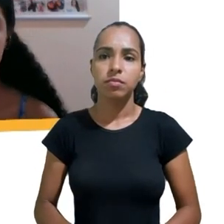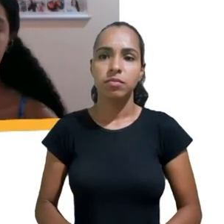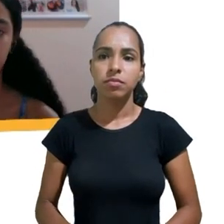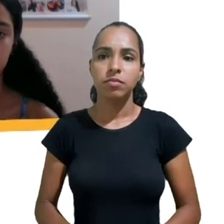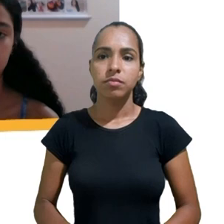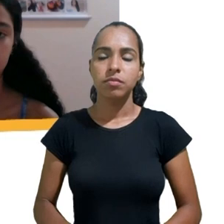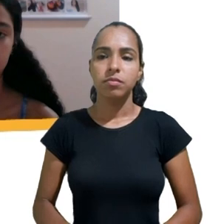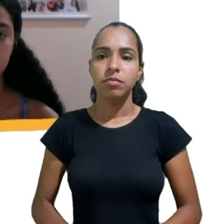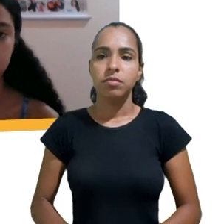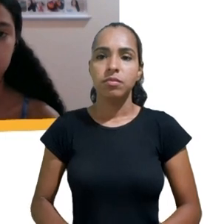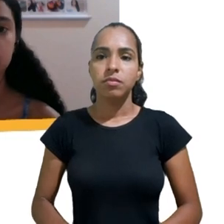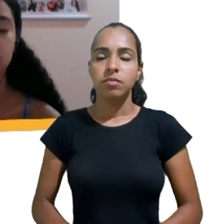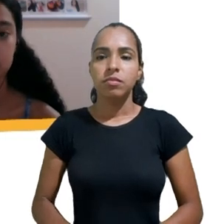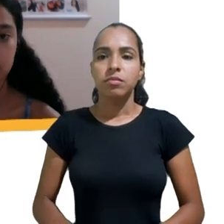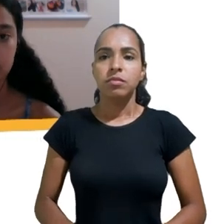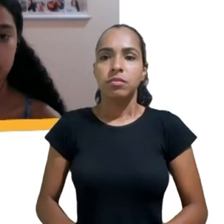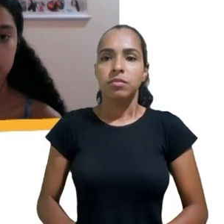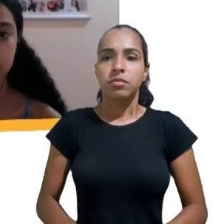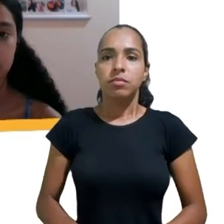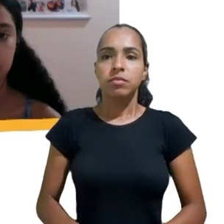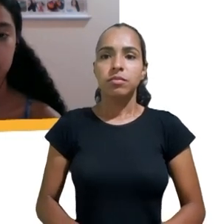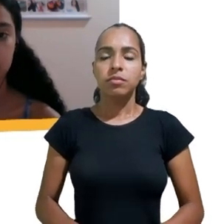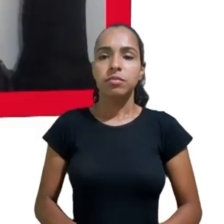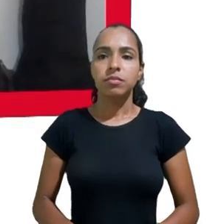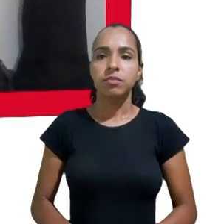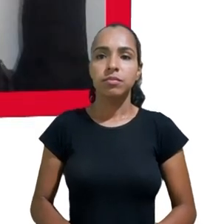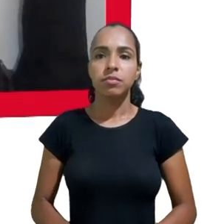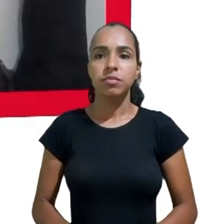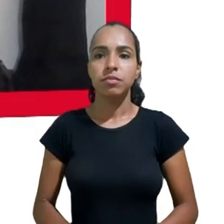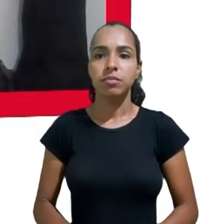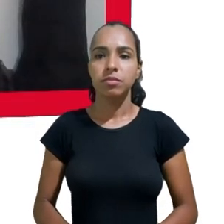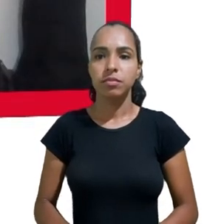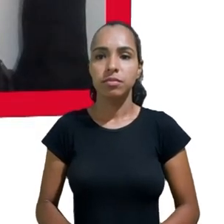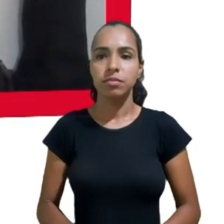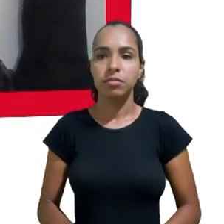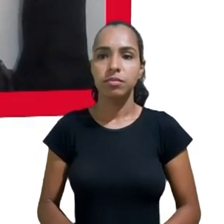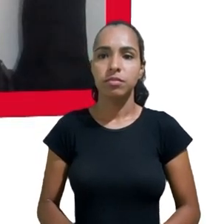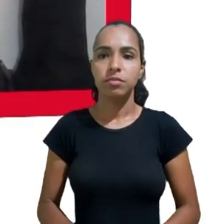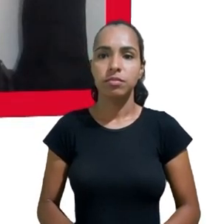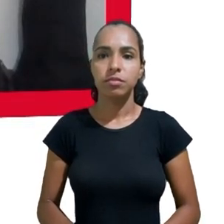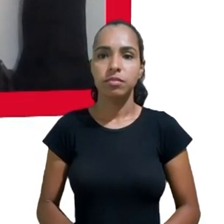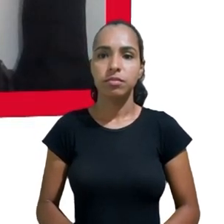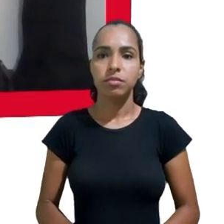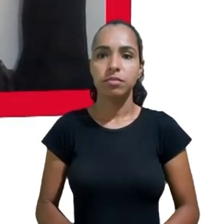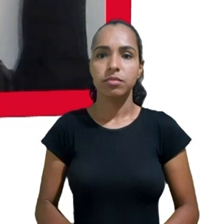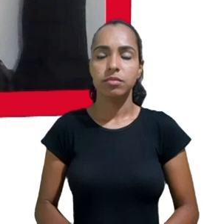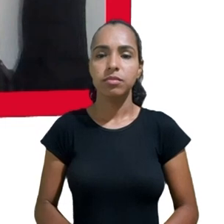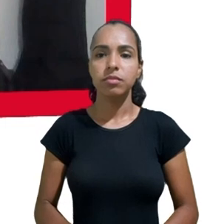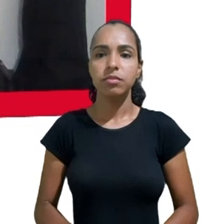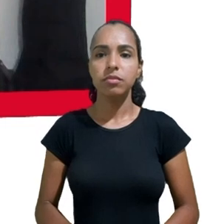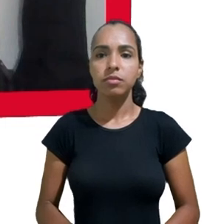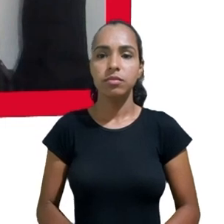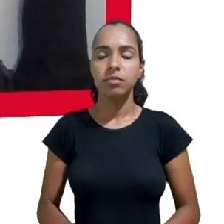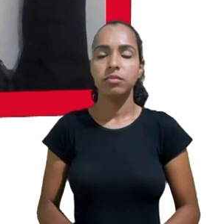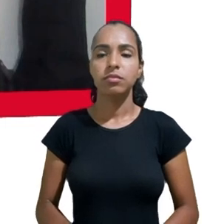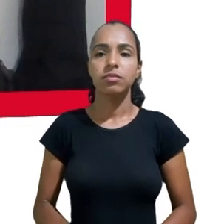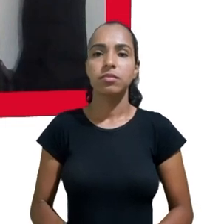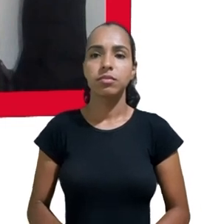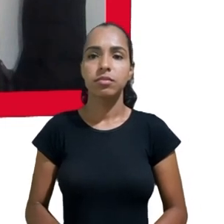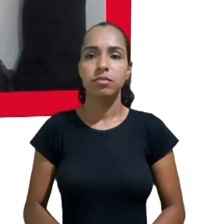Reforçando um ponto também do diálogo de você com o Renata, acho que a está também em um processo mais amplo no qual